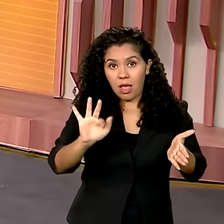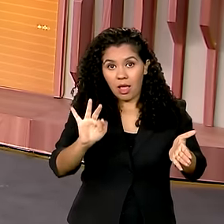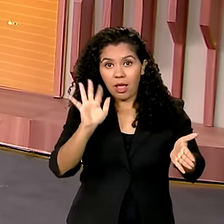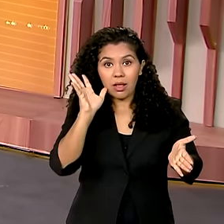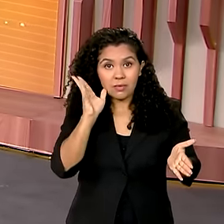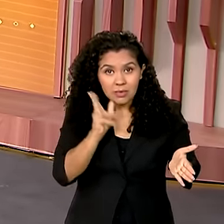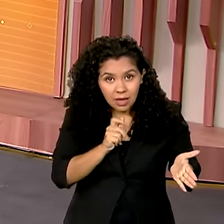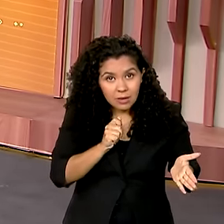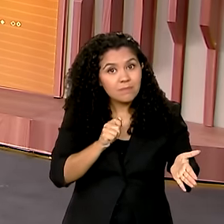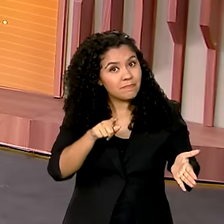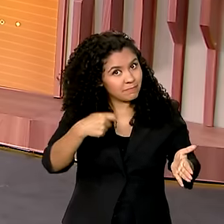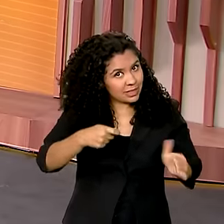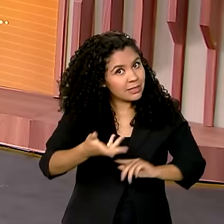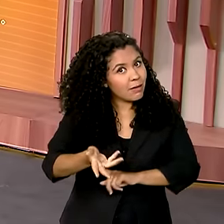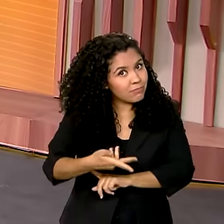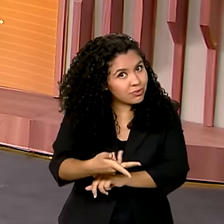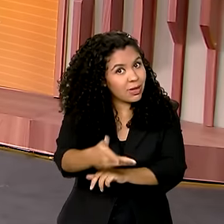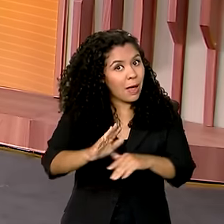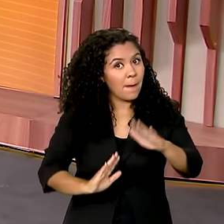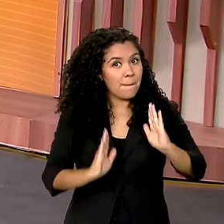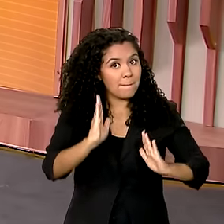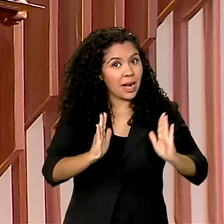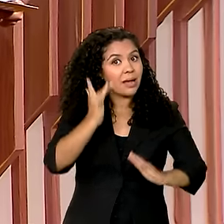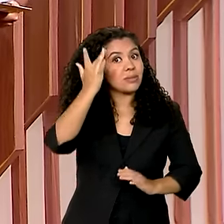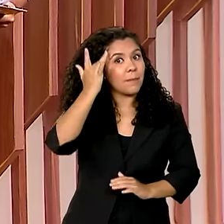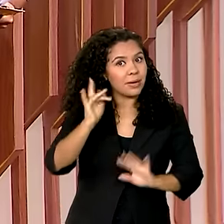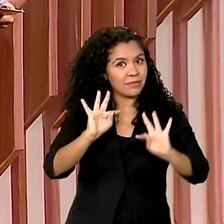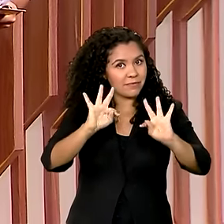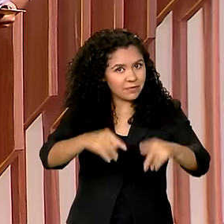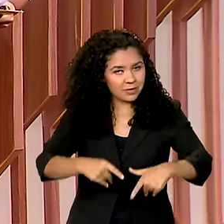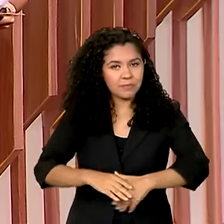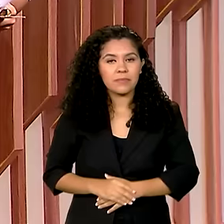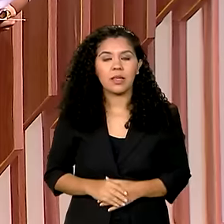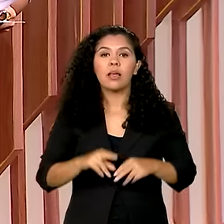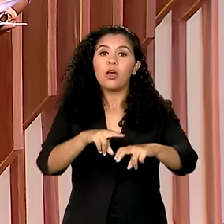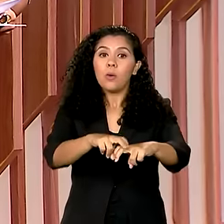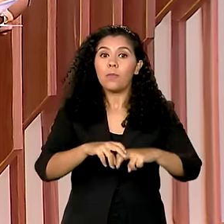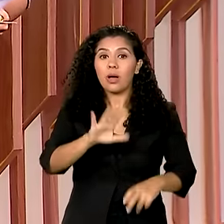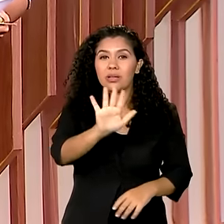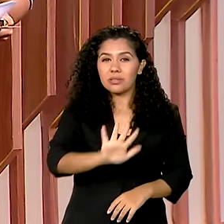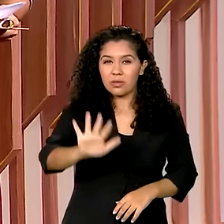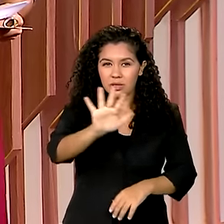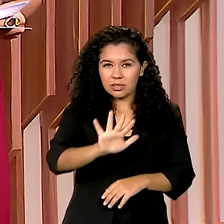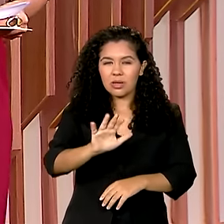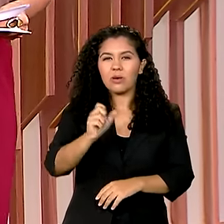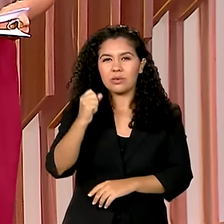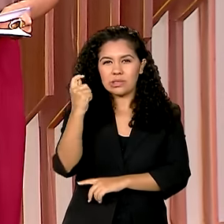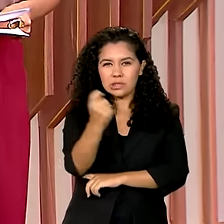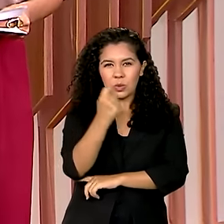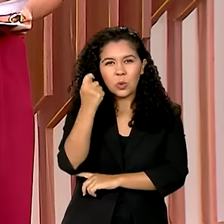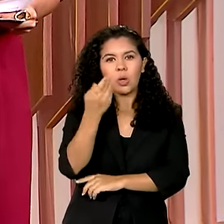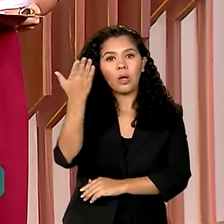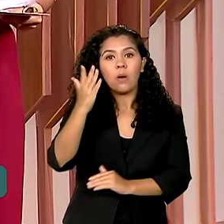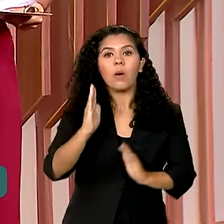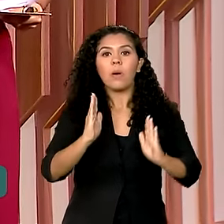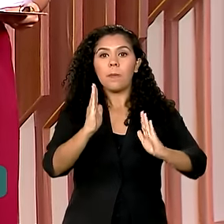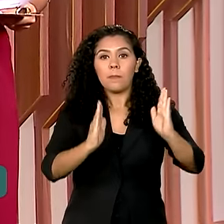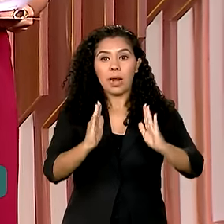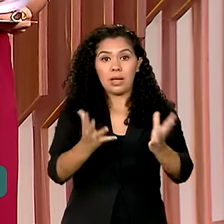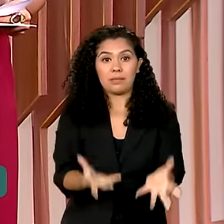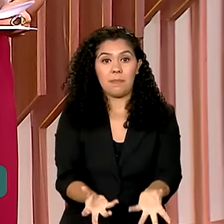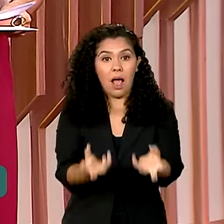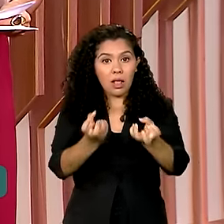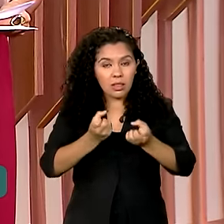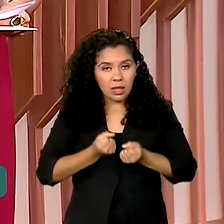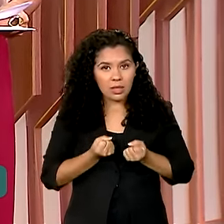E por causa da situação de calamidade no Rio Grande do Sul, o prazo para aderir ao